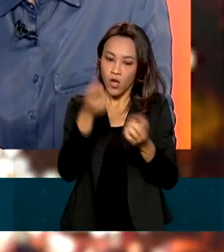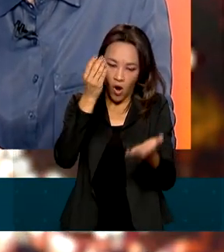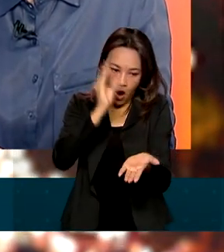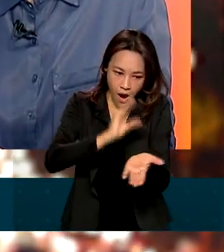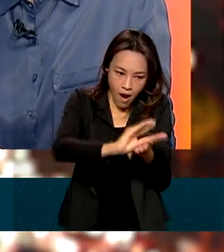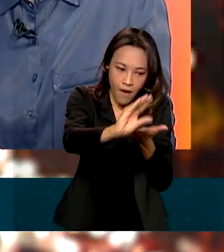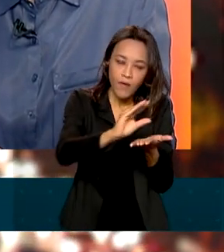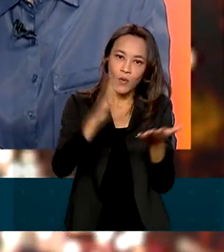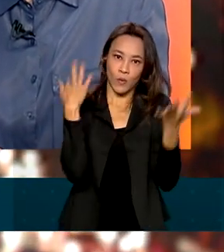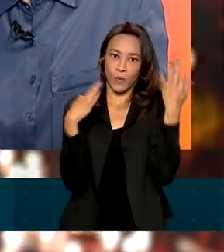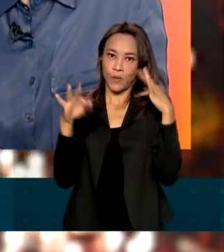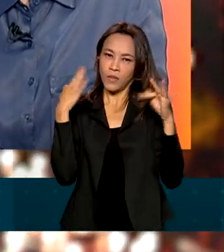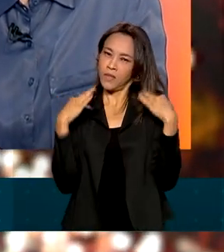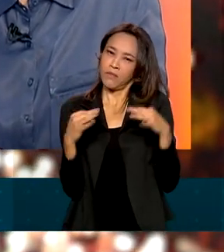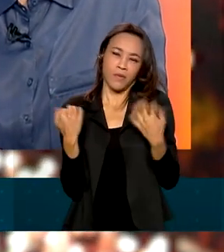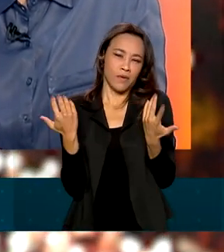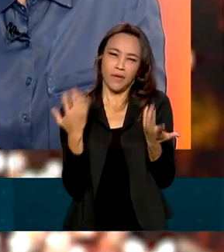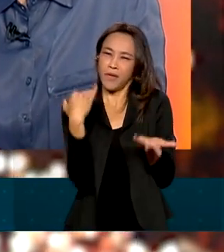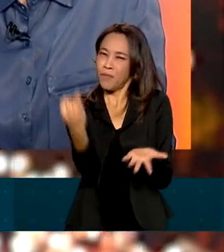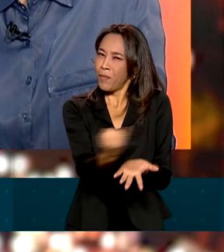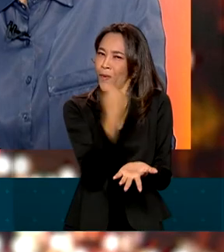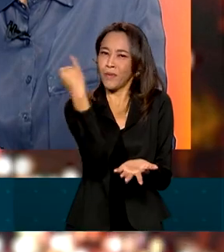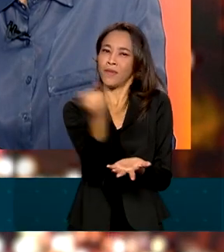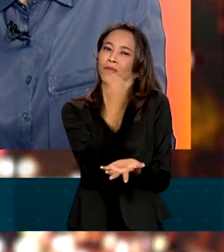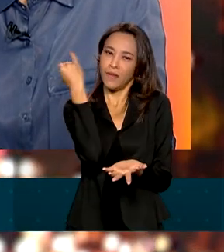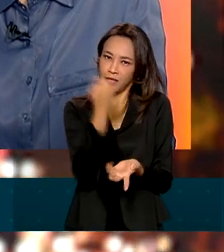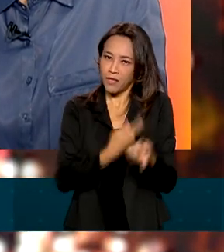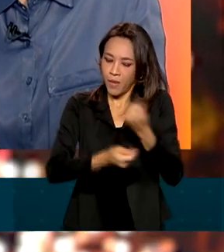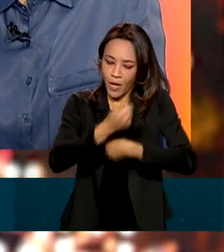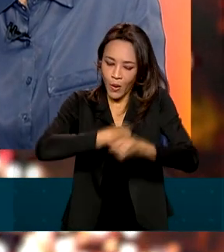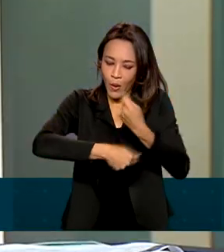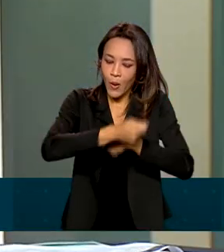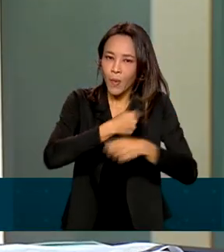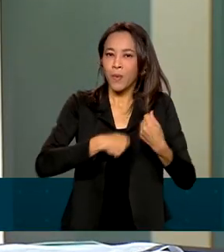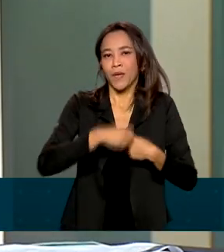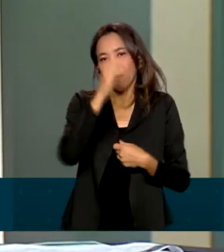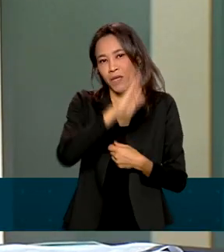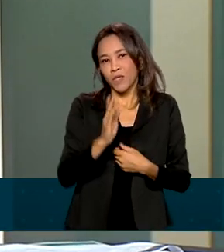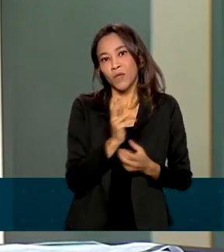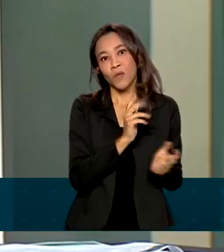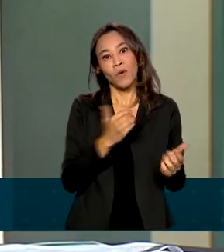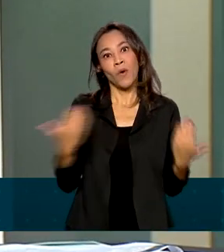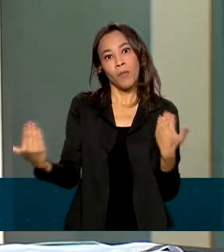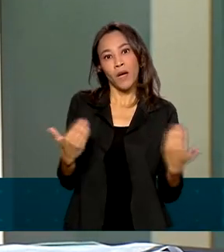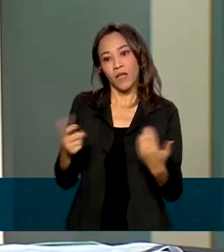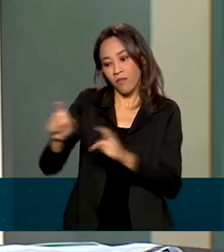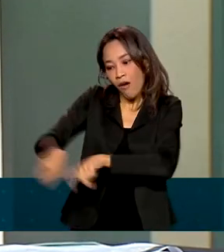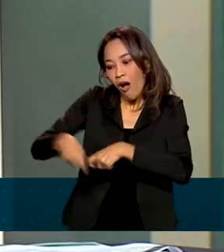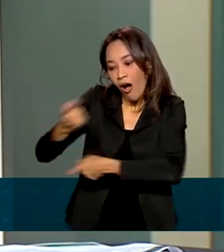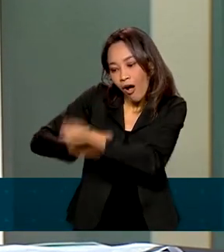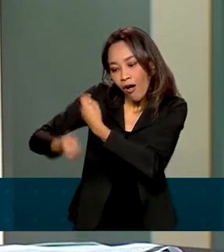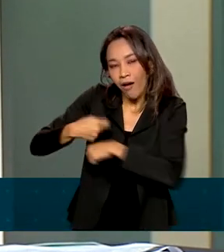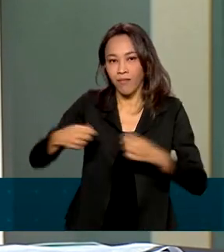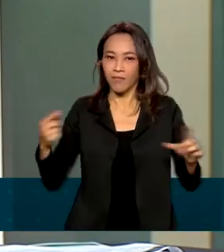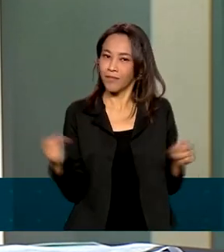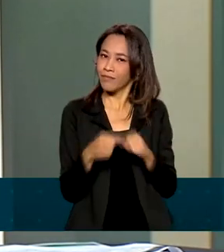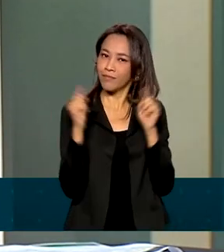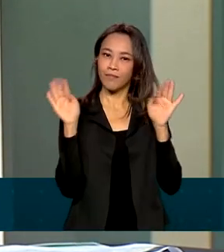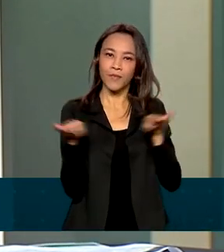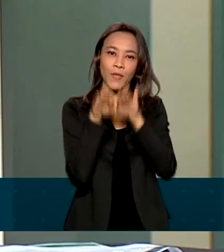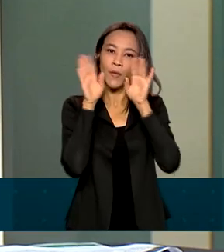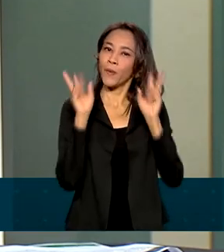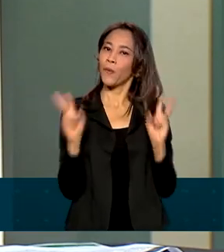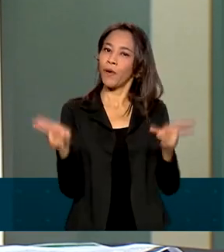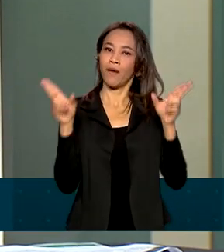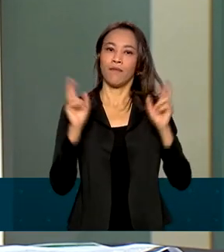turismo pode ser tão importante para a nossa economia quanto o agronegócio. Nosso país é maravilhoso, o nosso país tem a solução dele passando